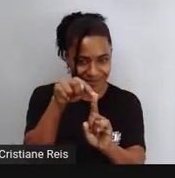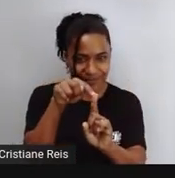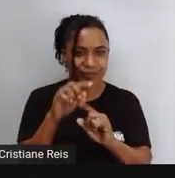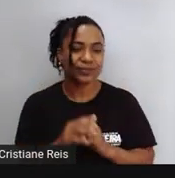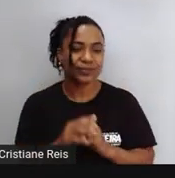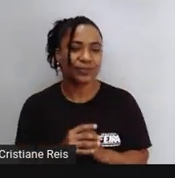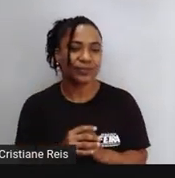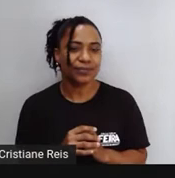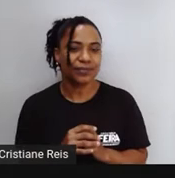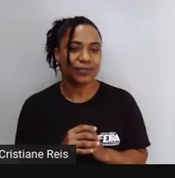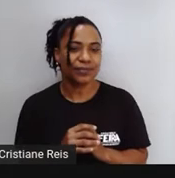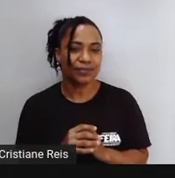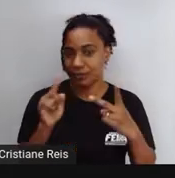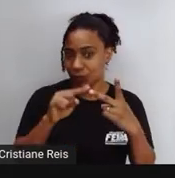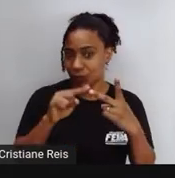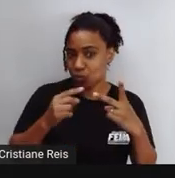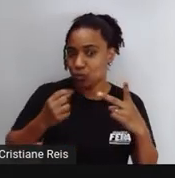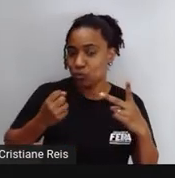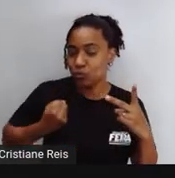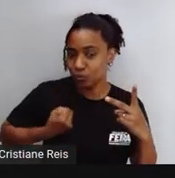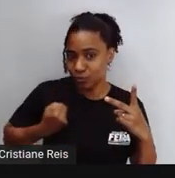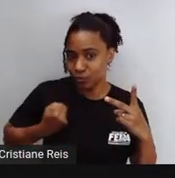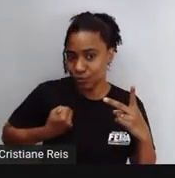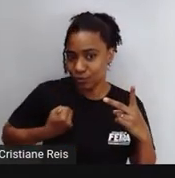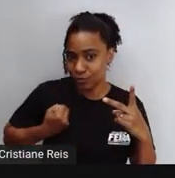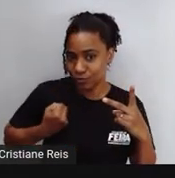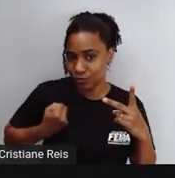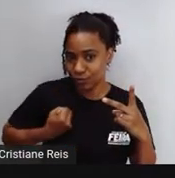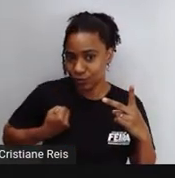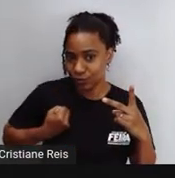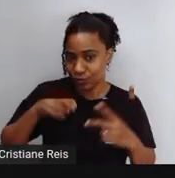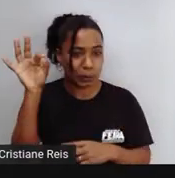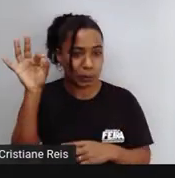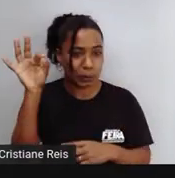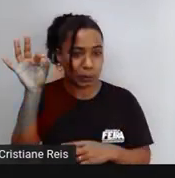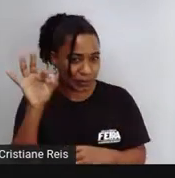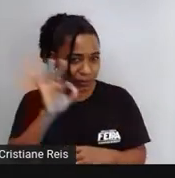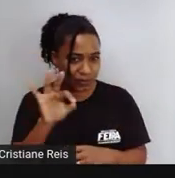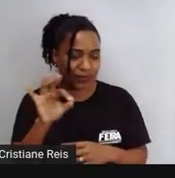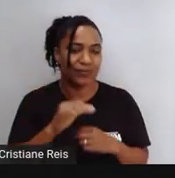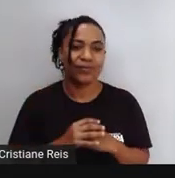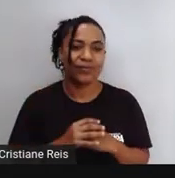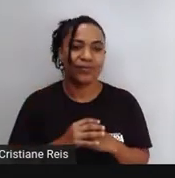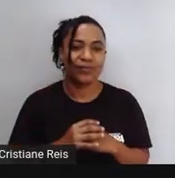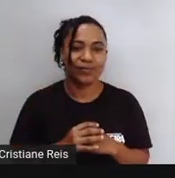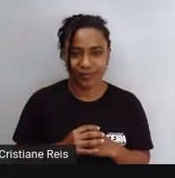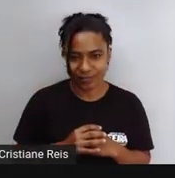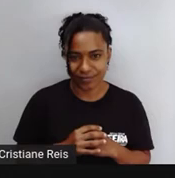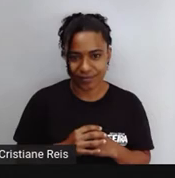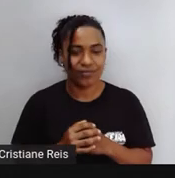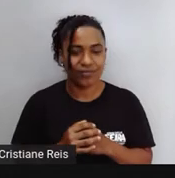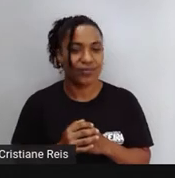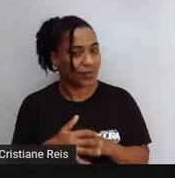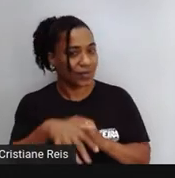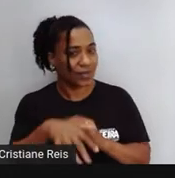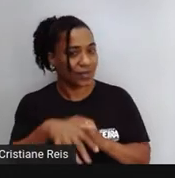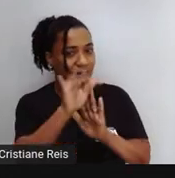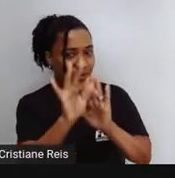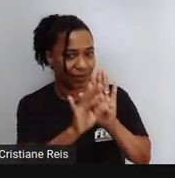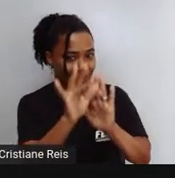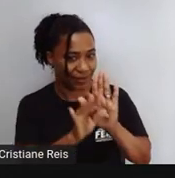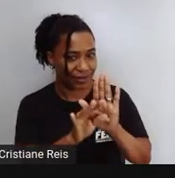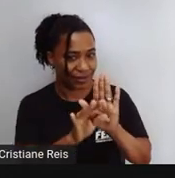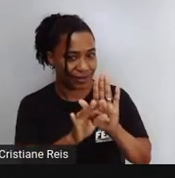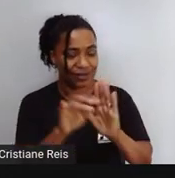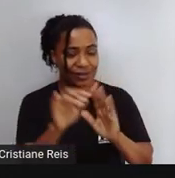Numbers, números and percentage e porcentagens Writing, textos, images and